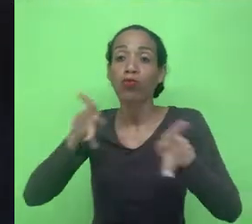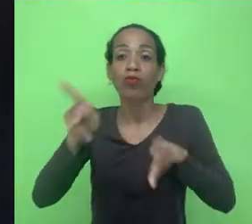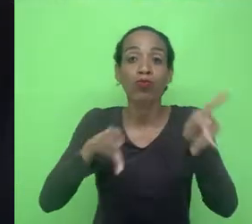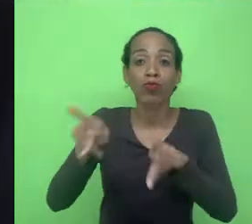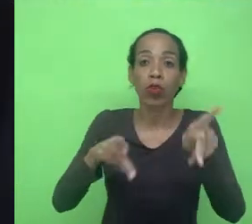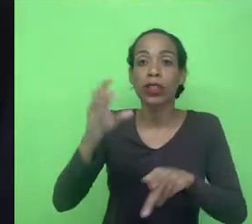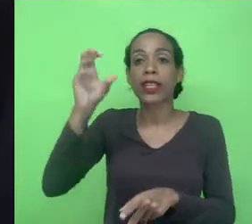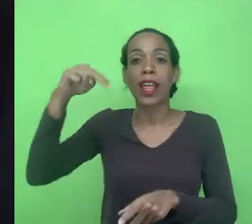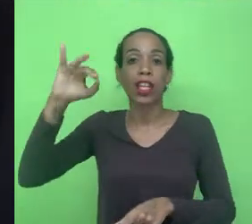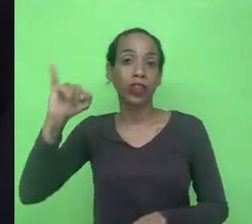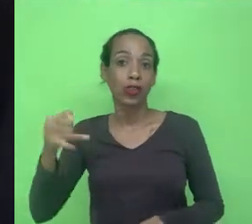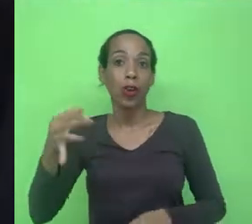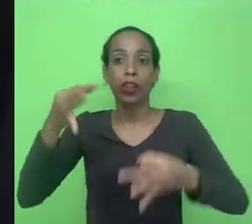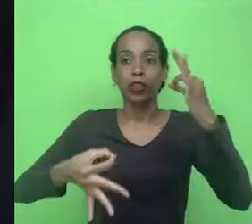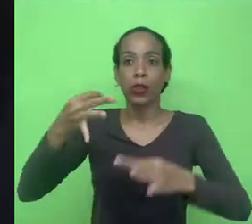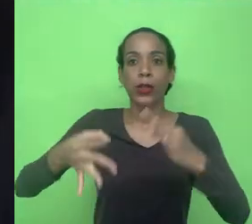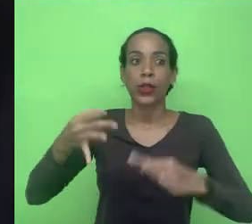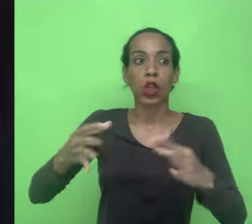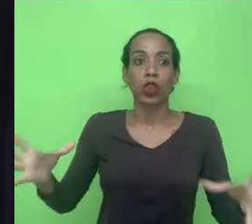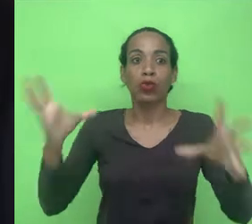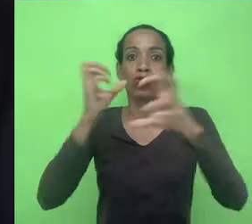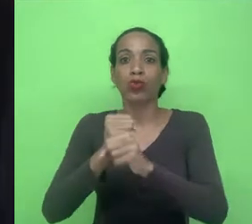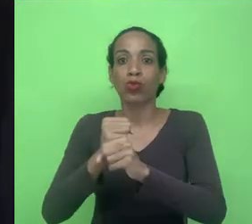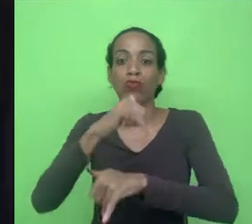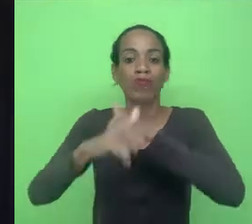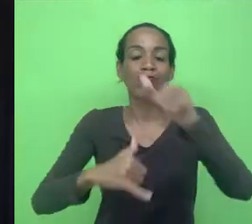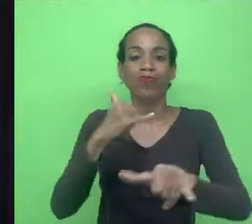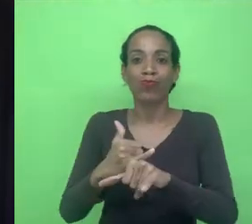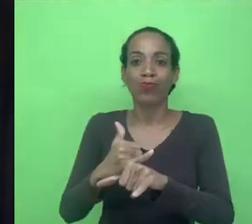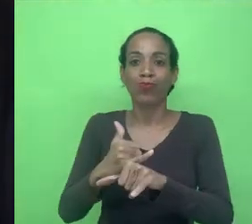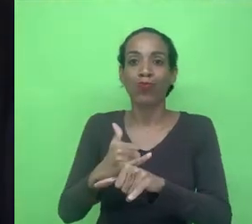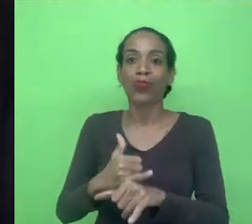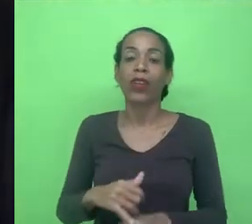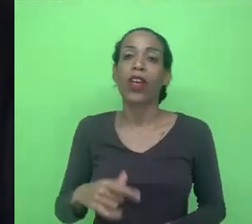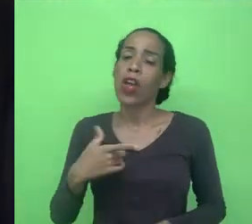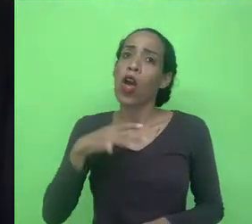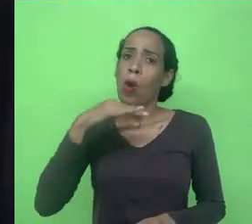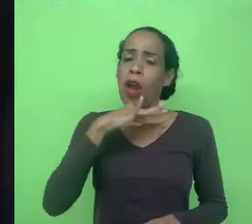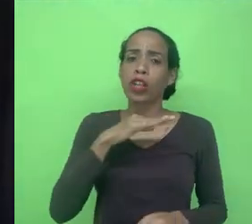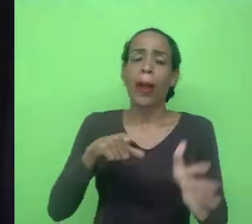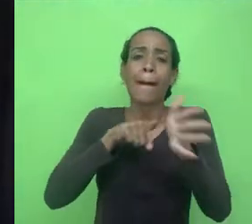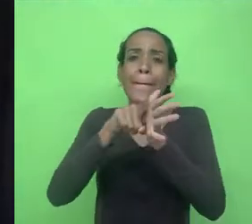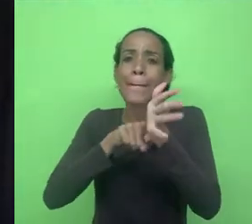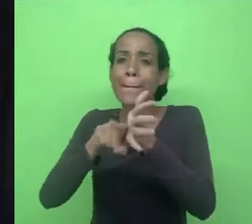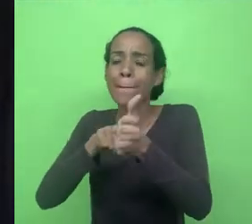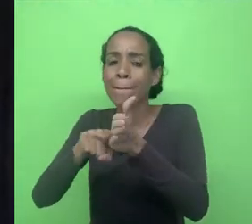CNJ, da Justiça 100% Digital, tudo isso. Então, acho que a pesquisa acadêmica está